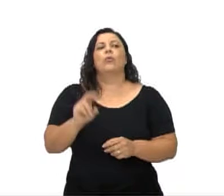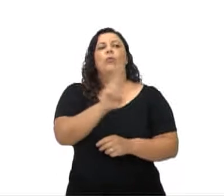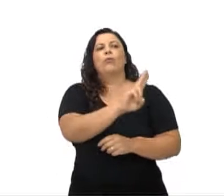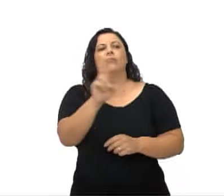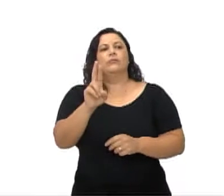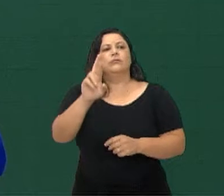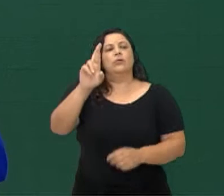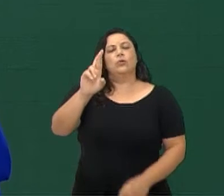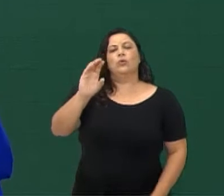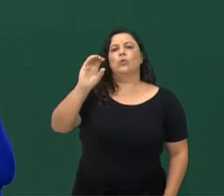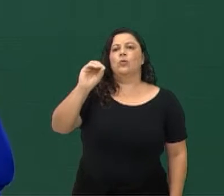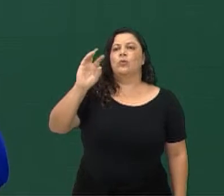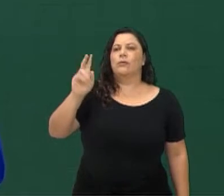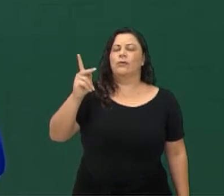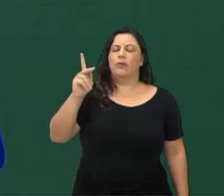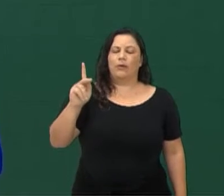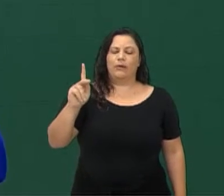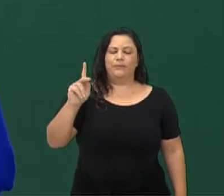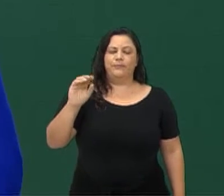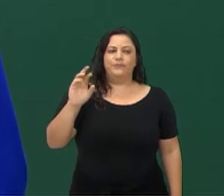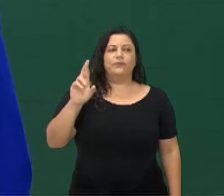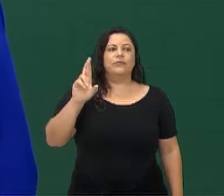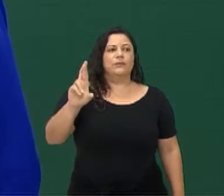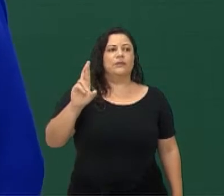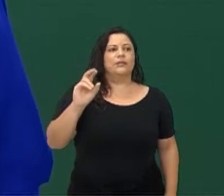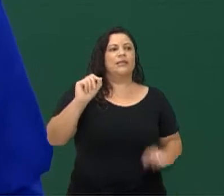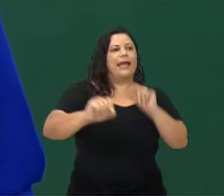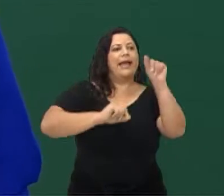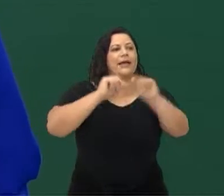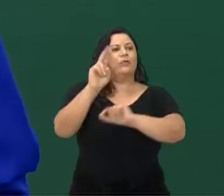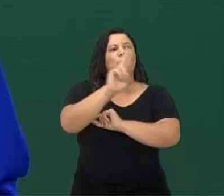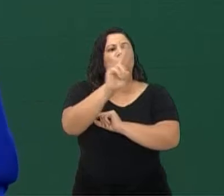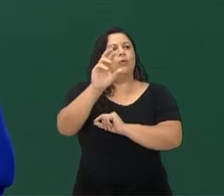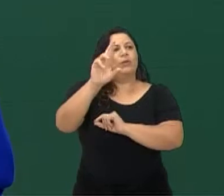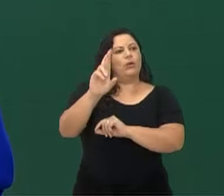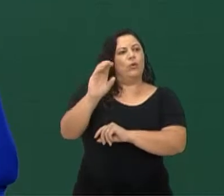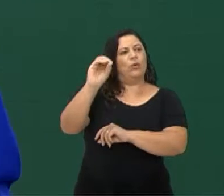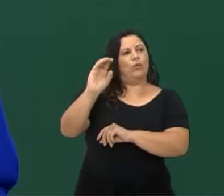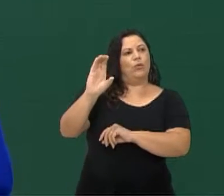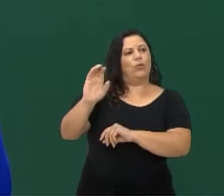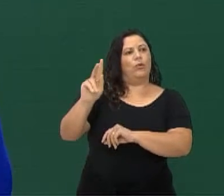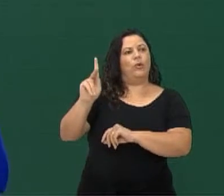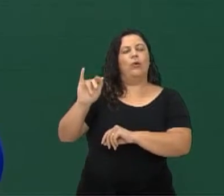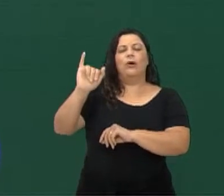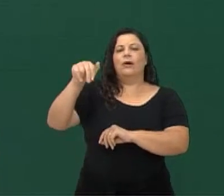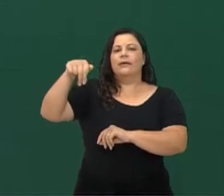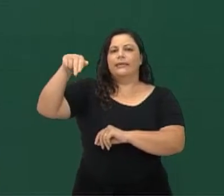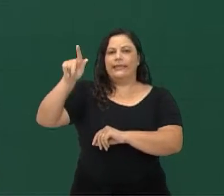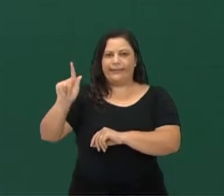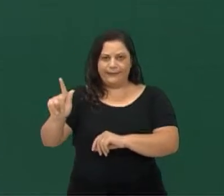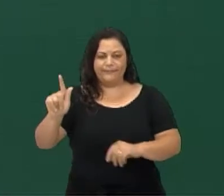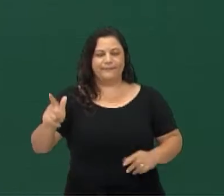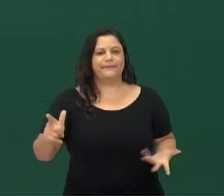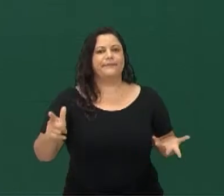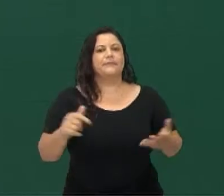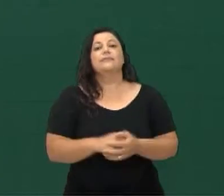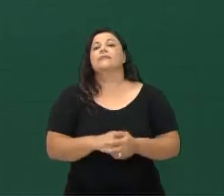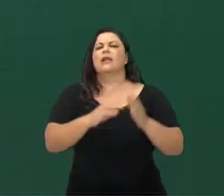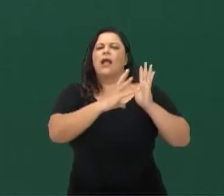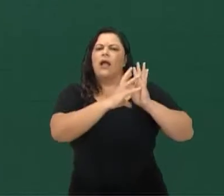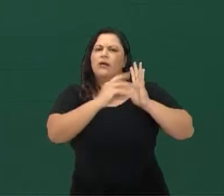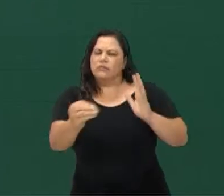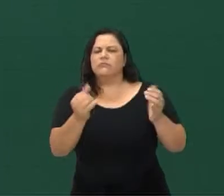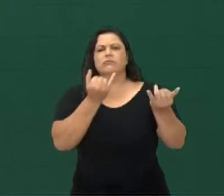Rockers, né? Então, quem dança Up Rocking é o Rocker. Que faz essa dança simulando